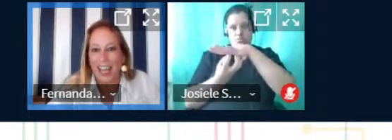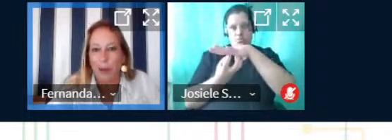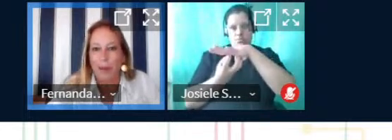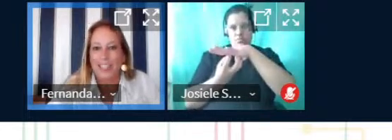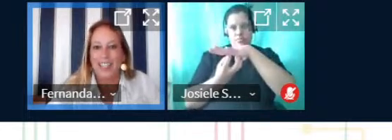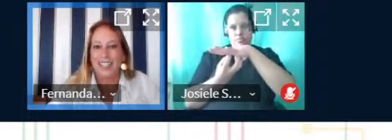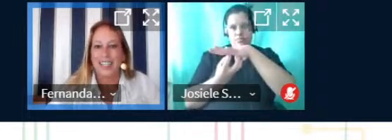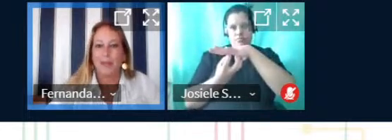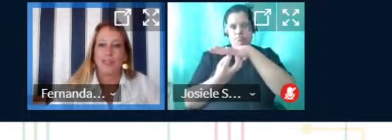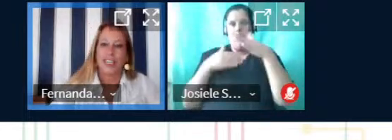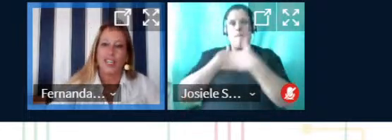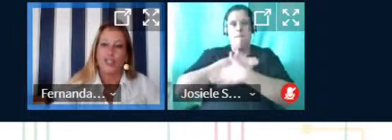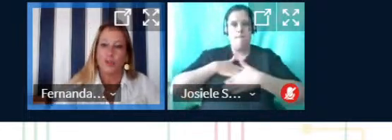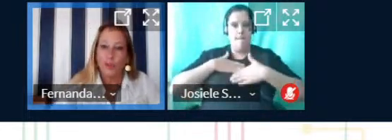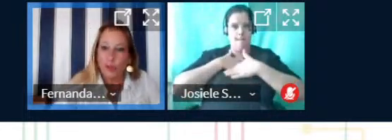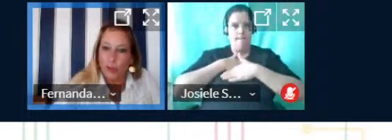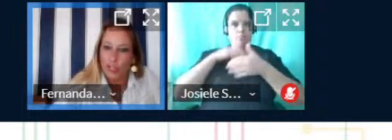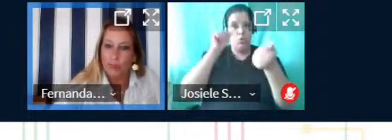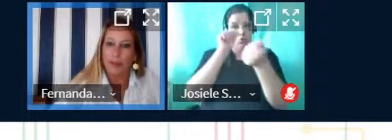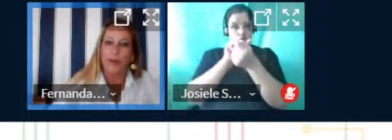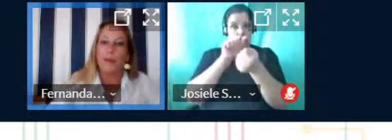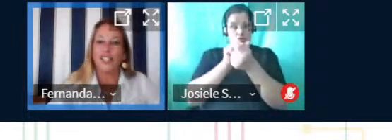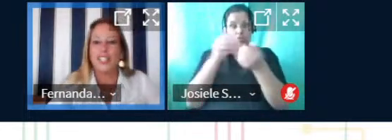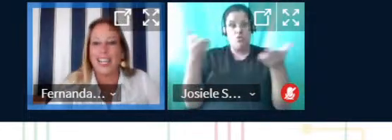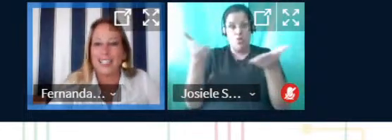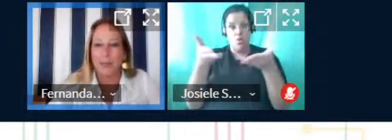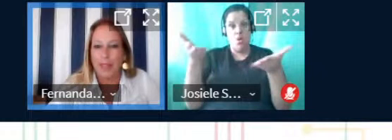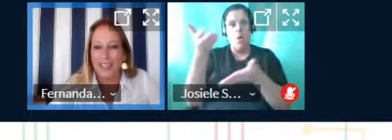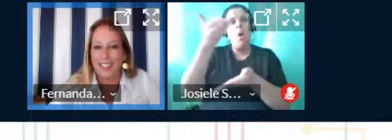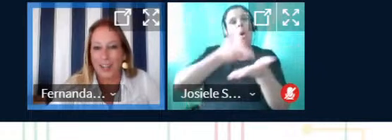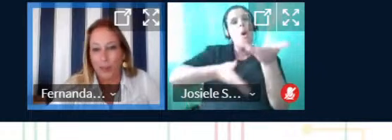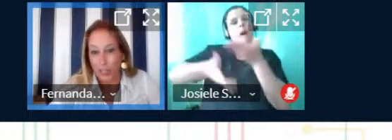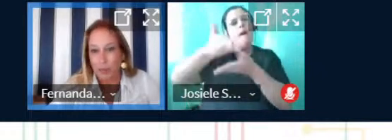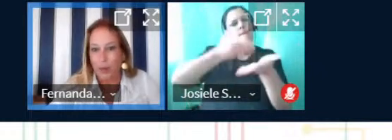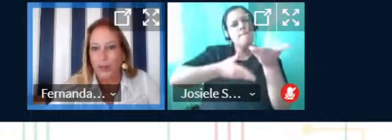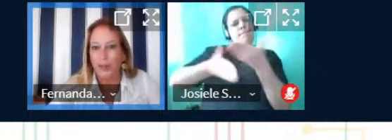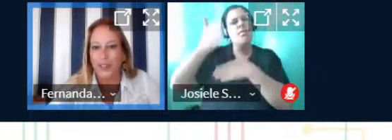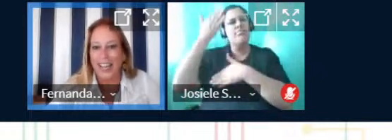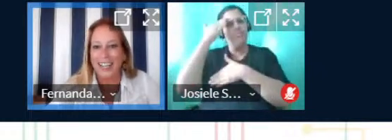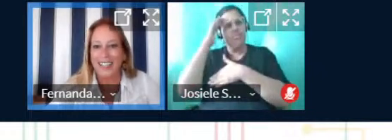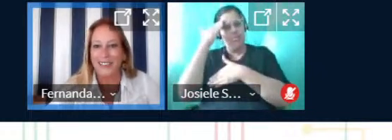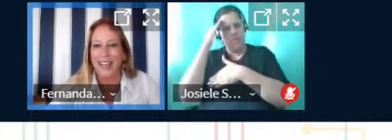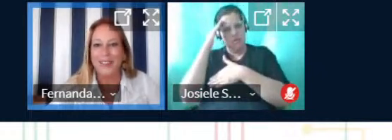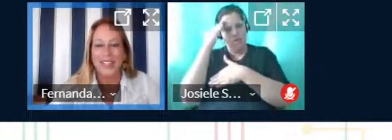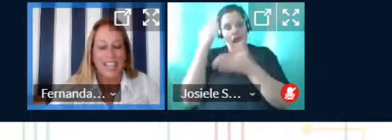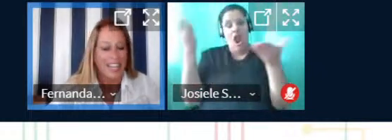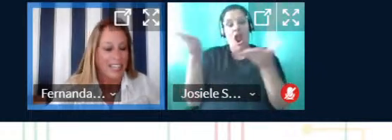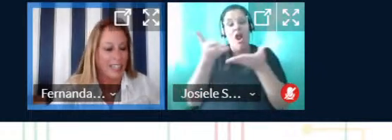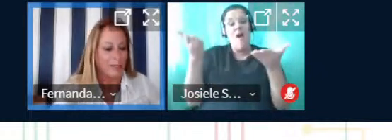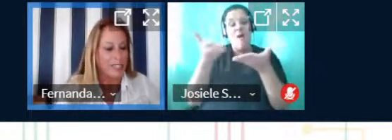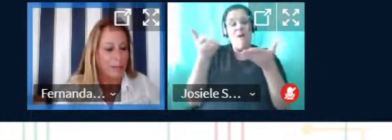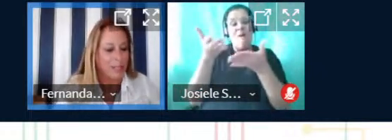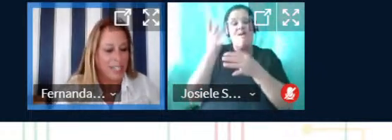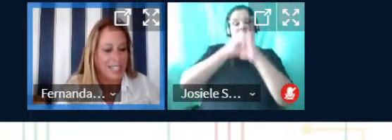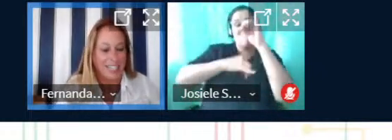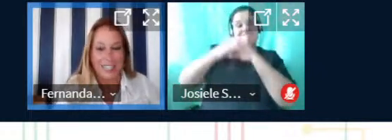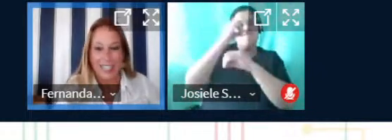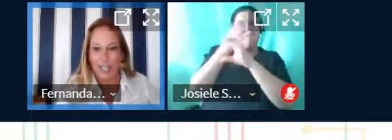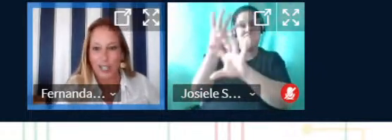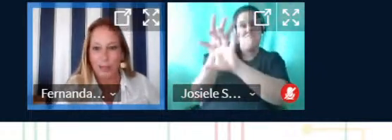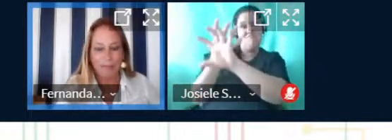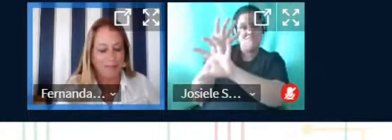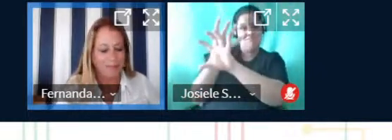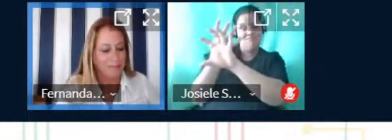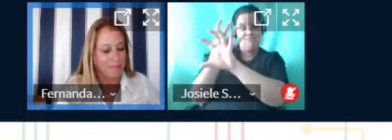É um prazer estarmos aqui juntos hoje para compartilhar saberes, e agora de modo online, não é? Então, estamos na